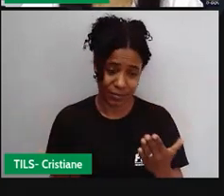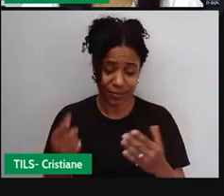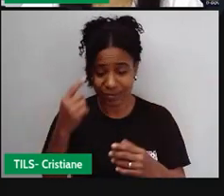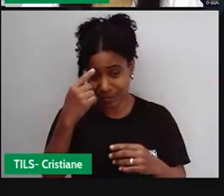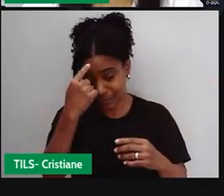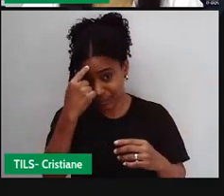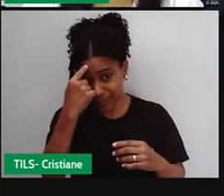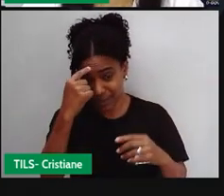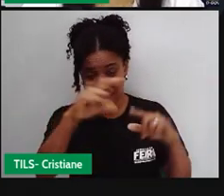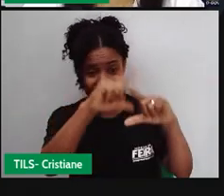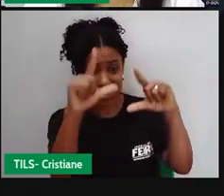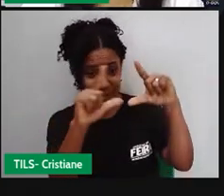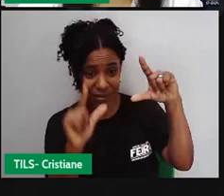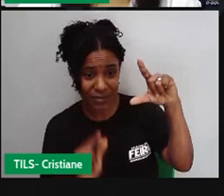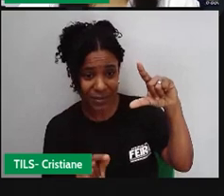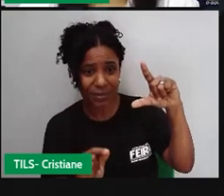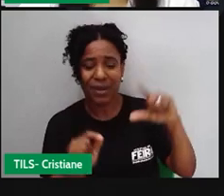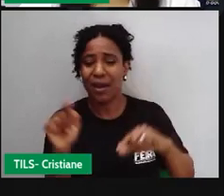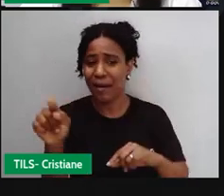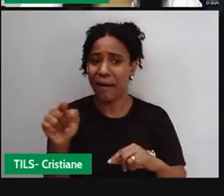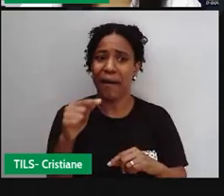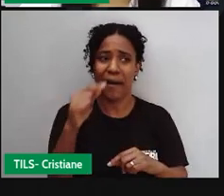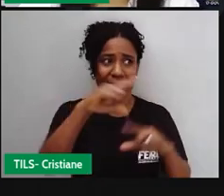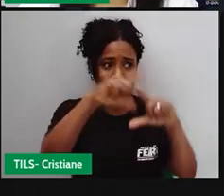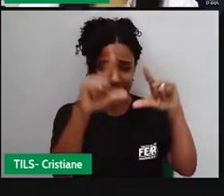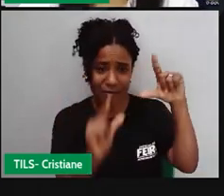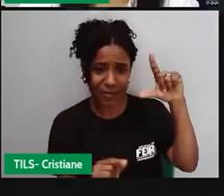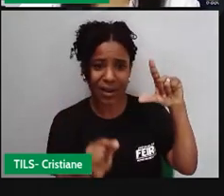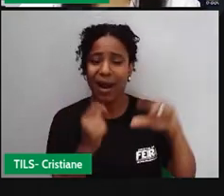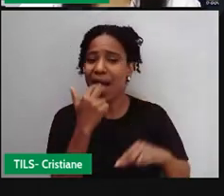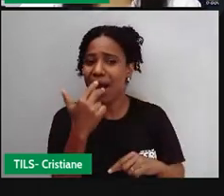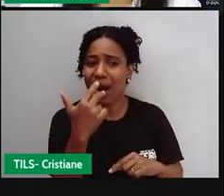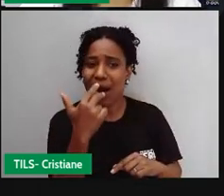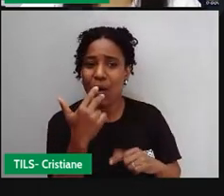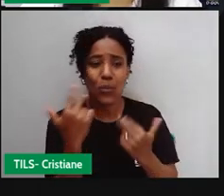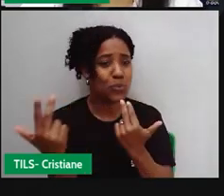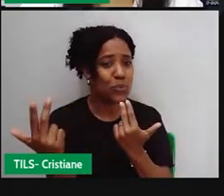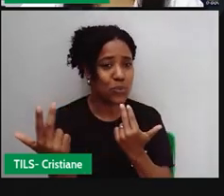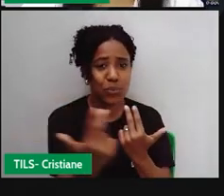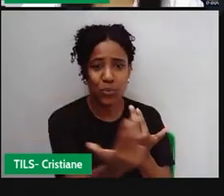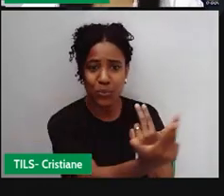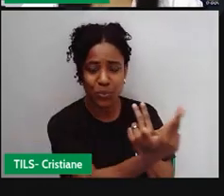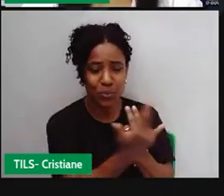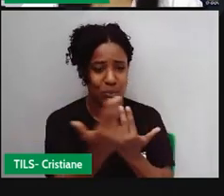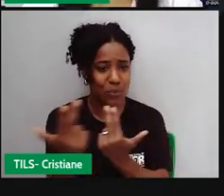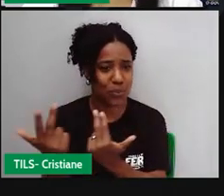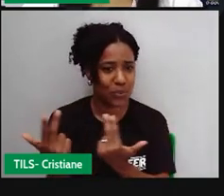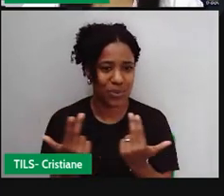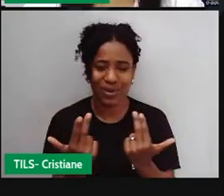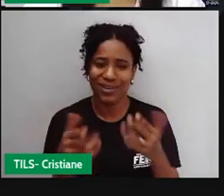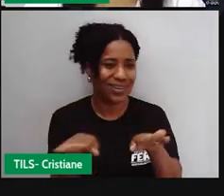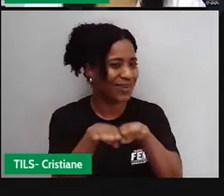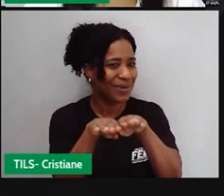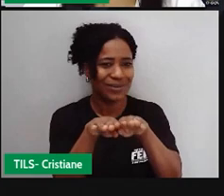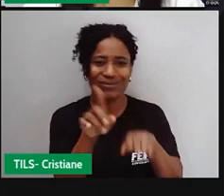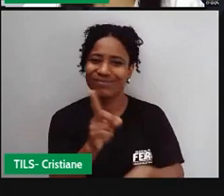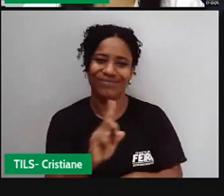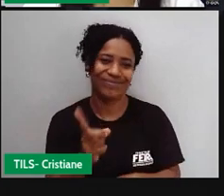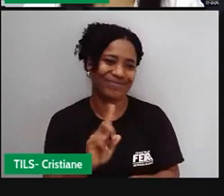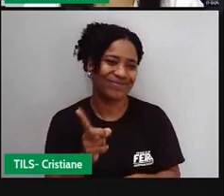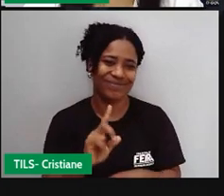homogenizar e achar que todo africano que veio para ser escravizado, que chegou e foi